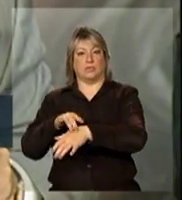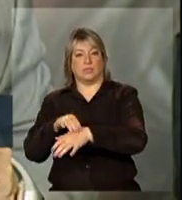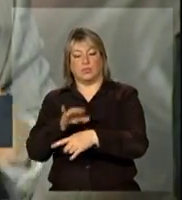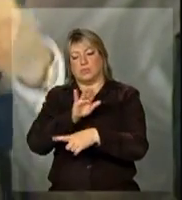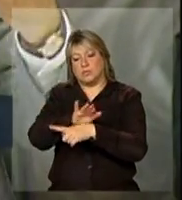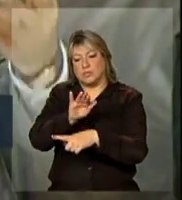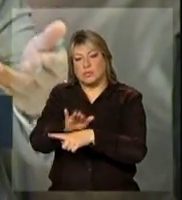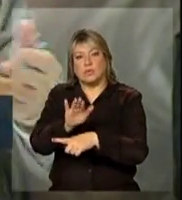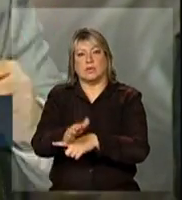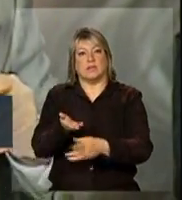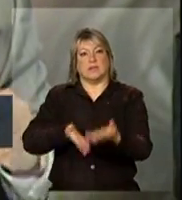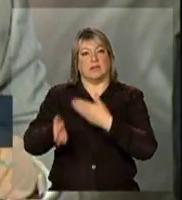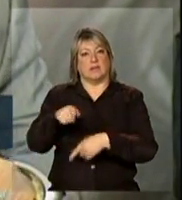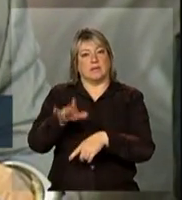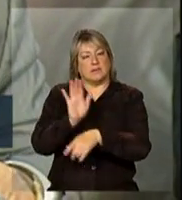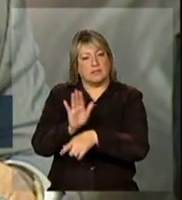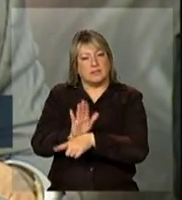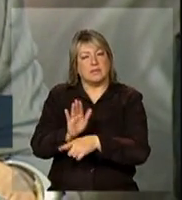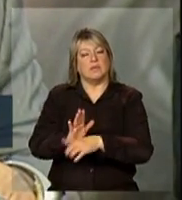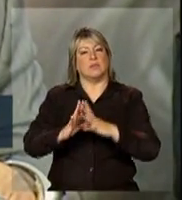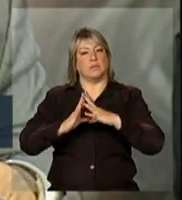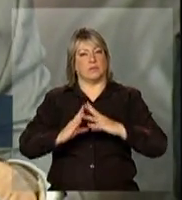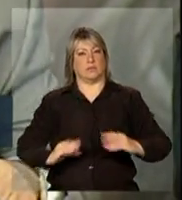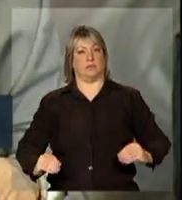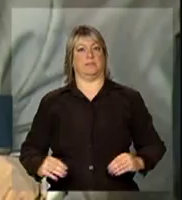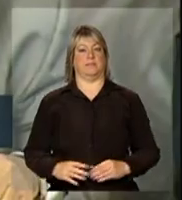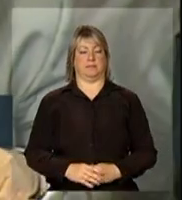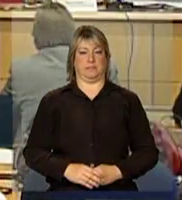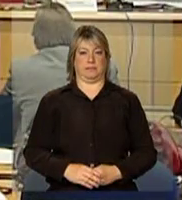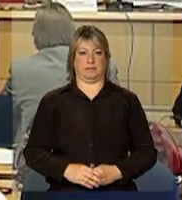-saúde-paciente, com resultado positivo na adesão.